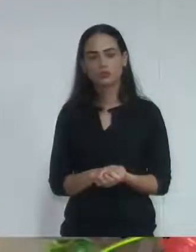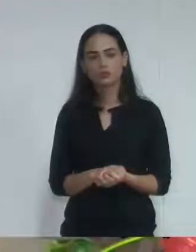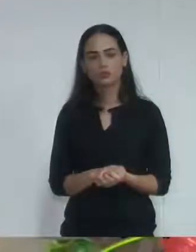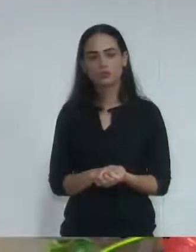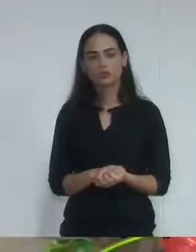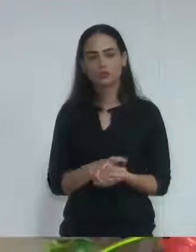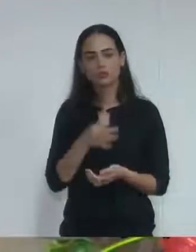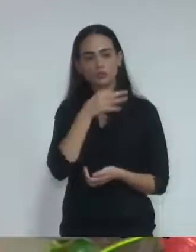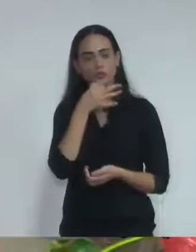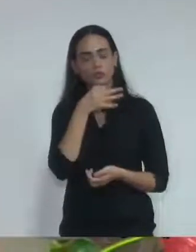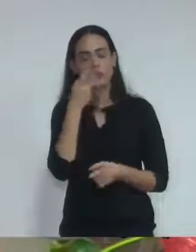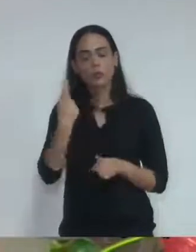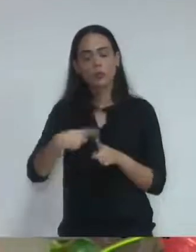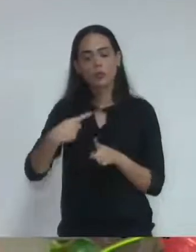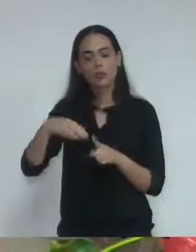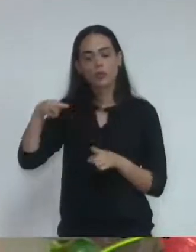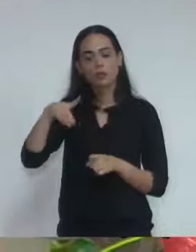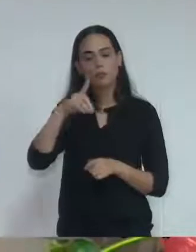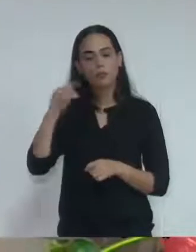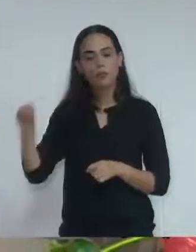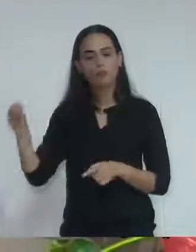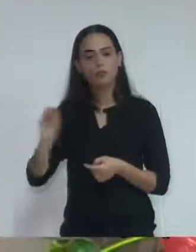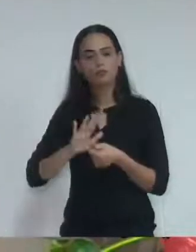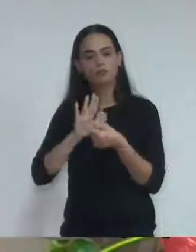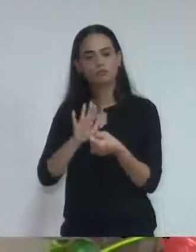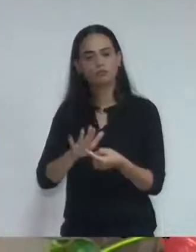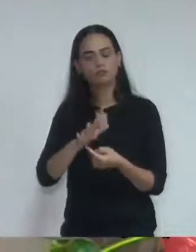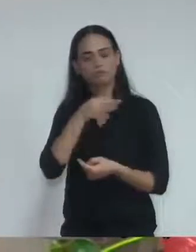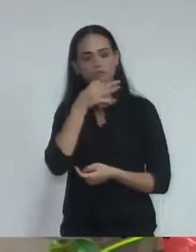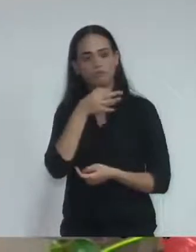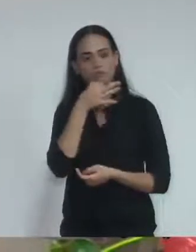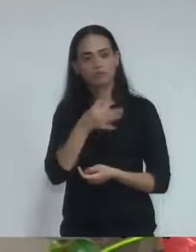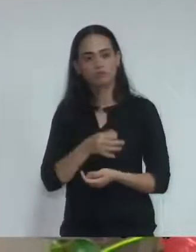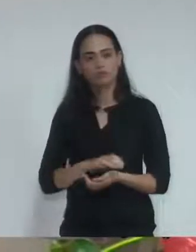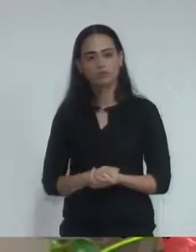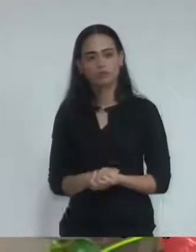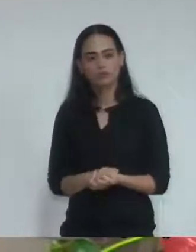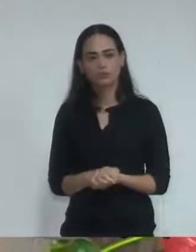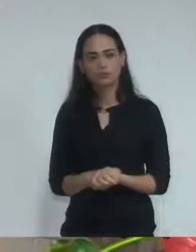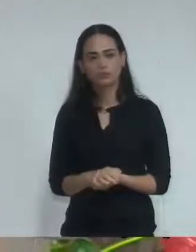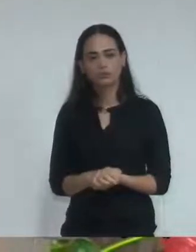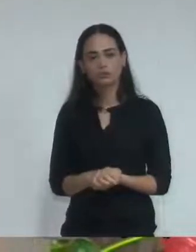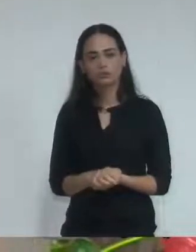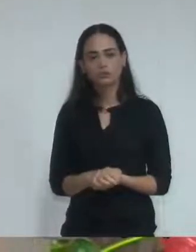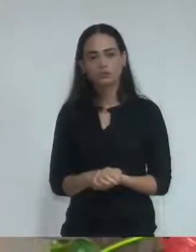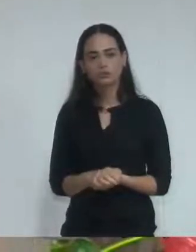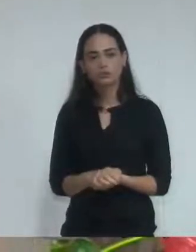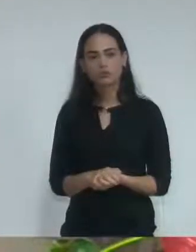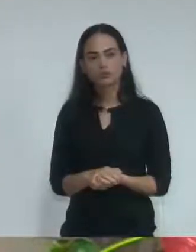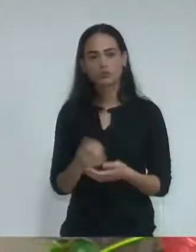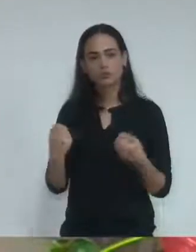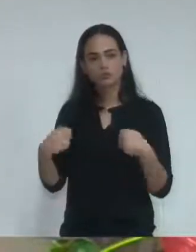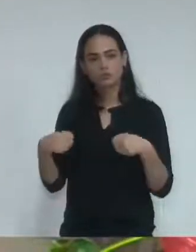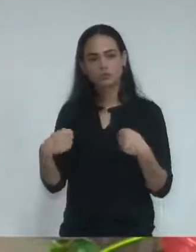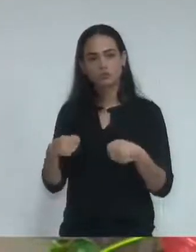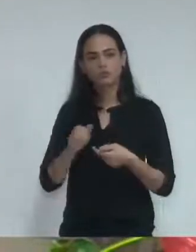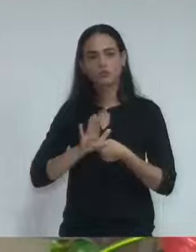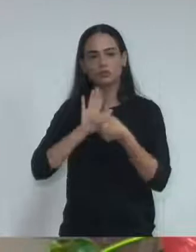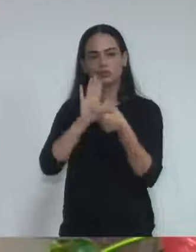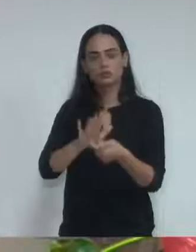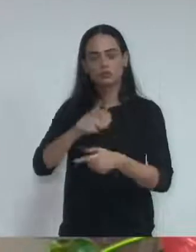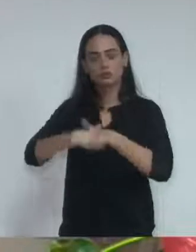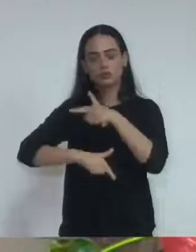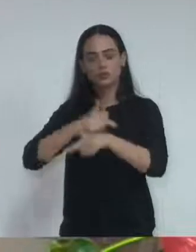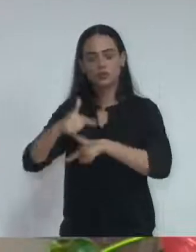das moções, mas é bom ressaltar que nós, aqui, enquanto a Câmara, um poder constituído da cidade, deve sim reconhecer os bons trabalhos